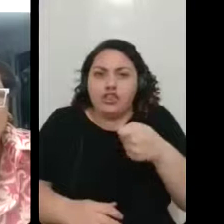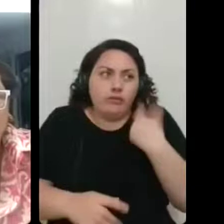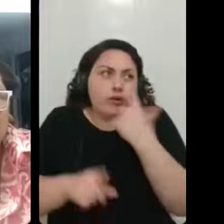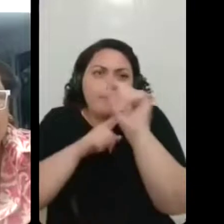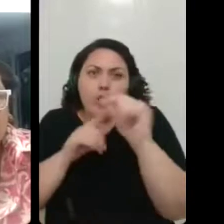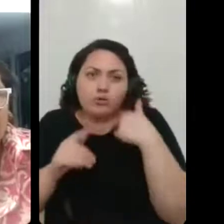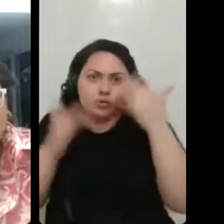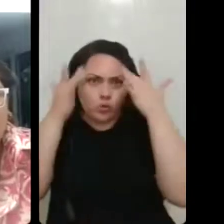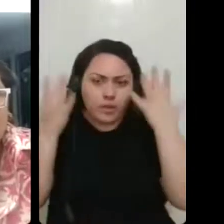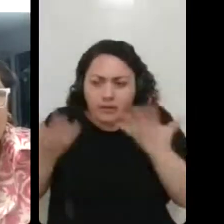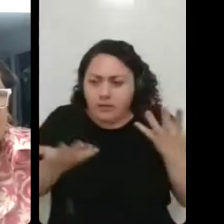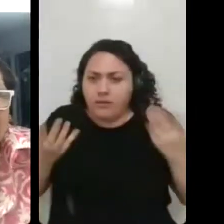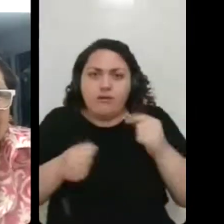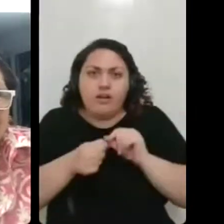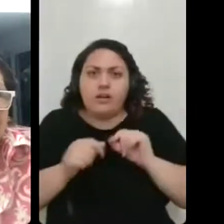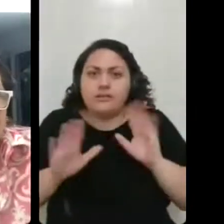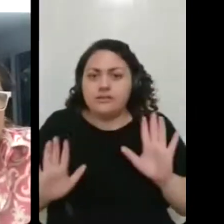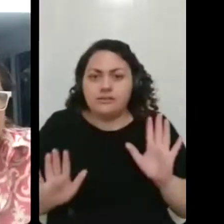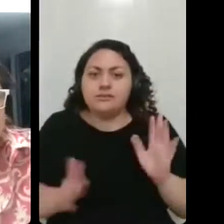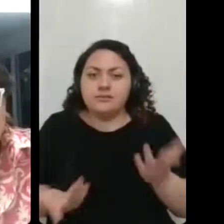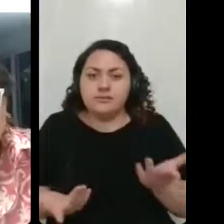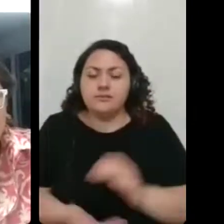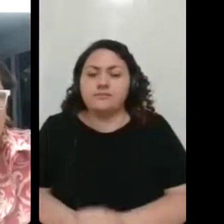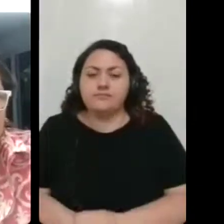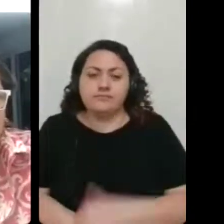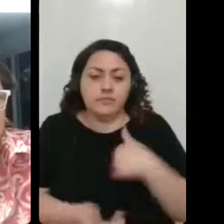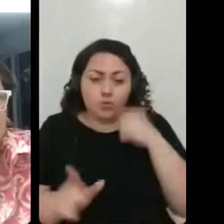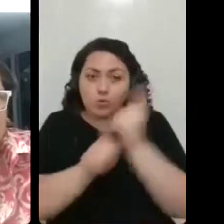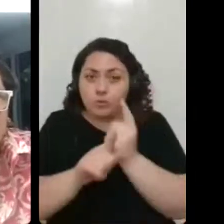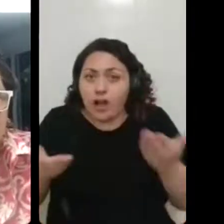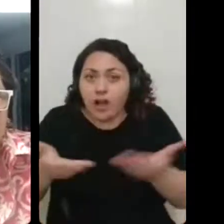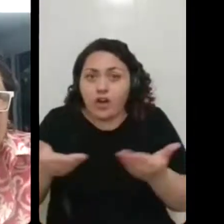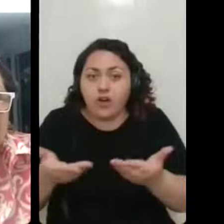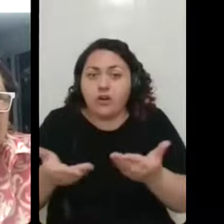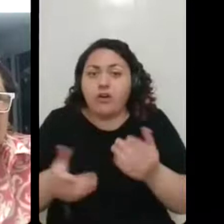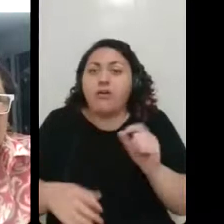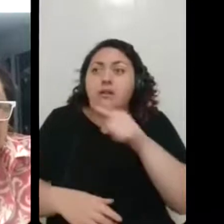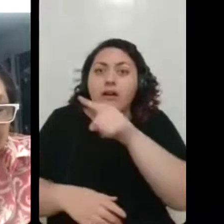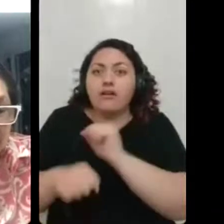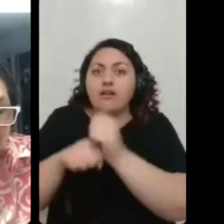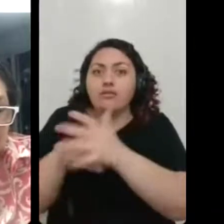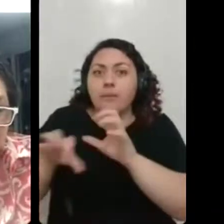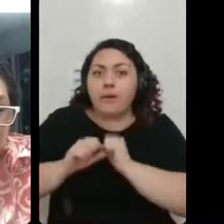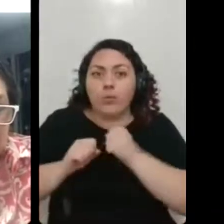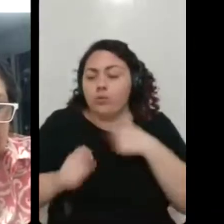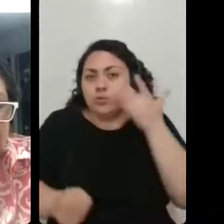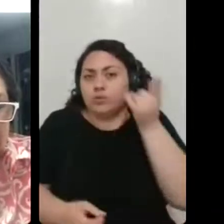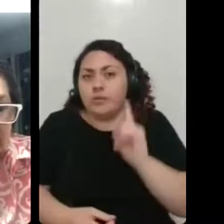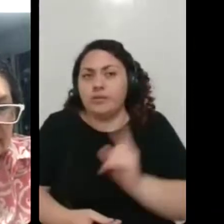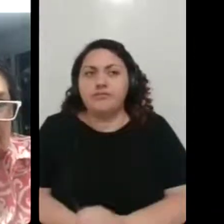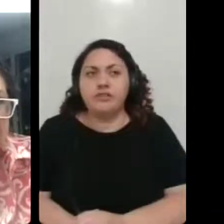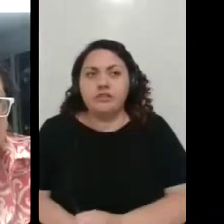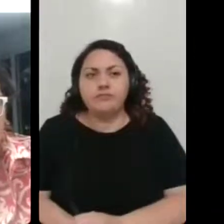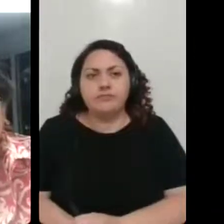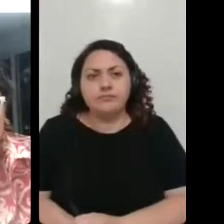sabia o que eu ia fazer. Acabei de ficar sabendo que quem tava com a cunhada positivou. Então, vim pra casa,